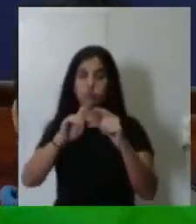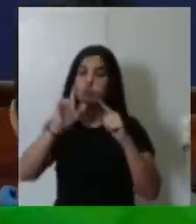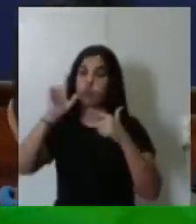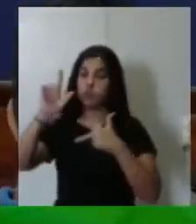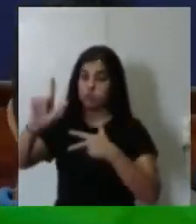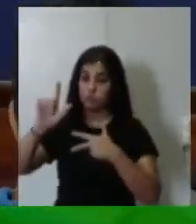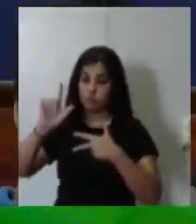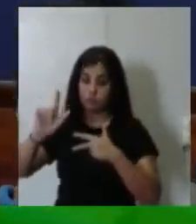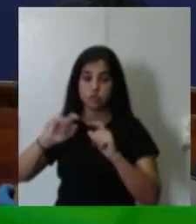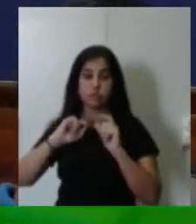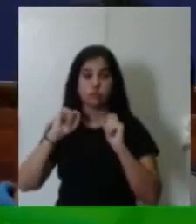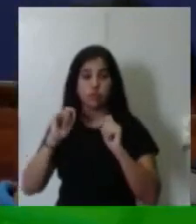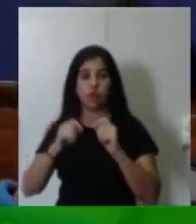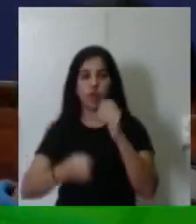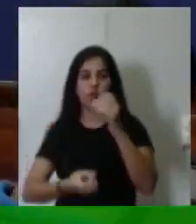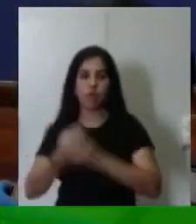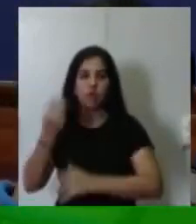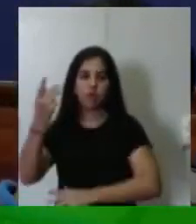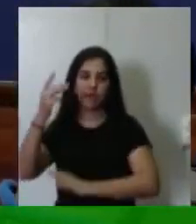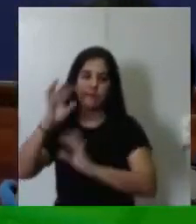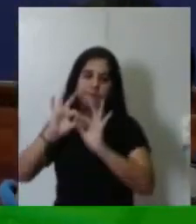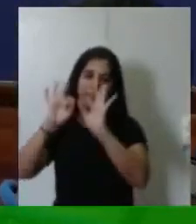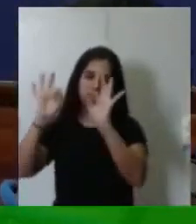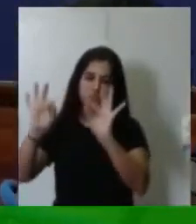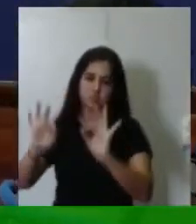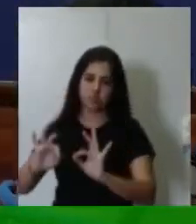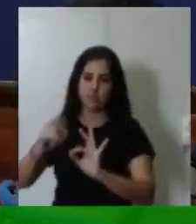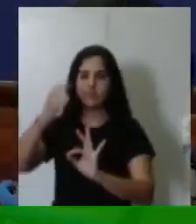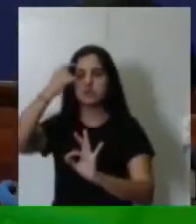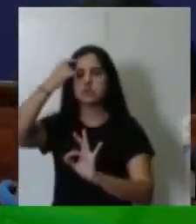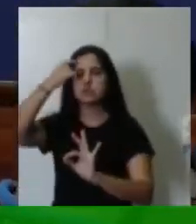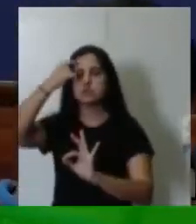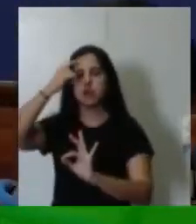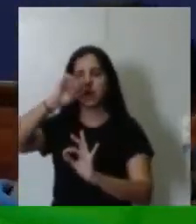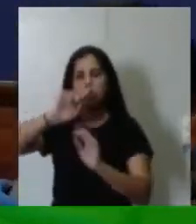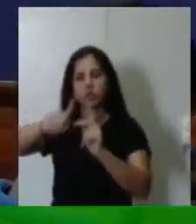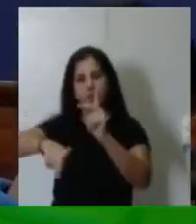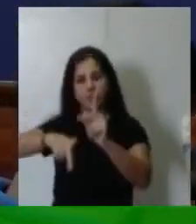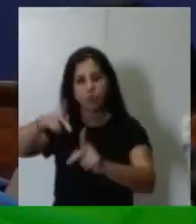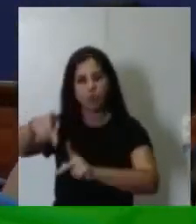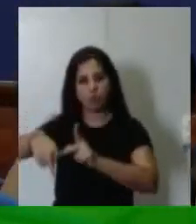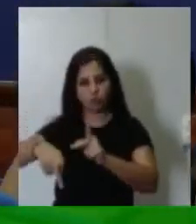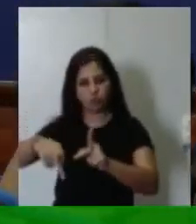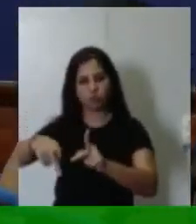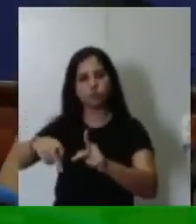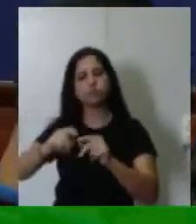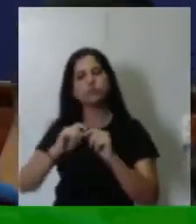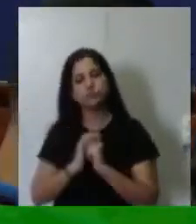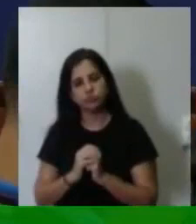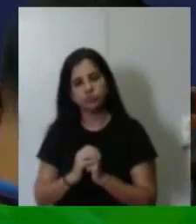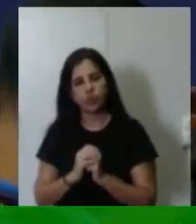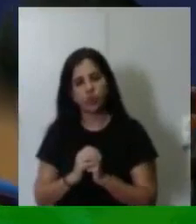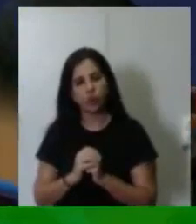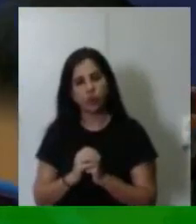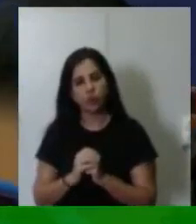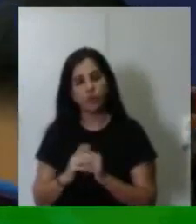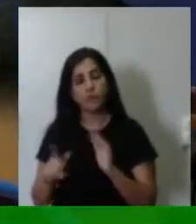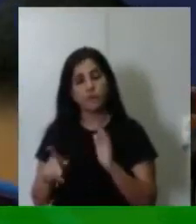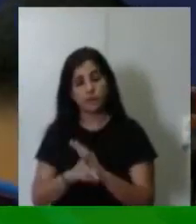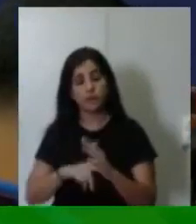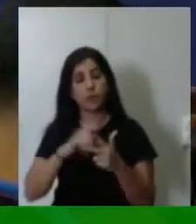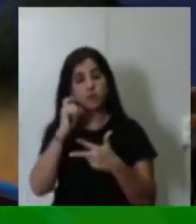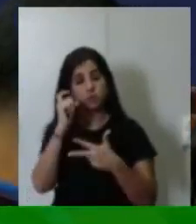projetos e continue pensando no seu povo e um executivo que, em conjunto,